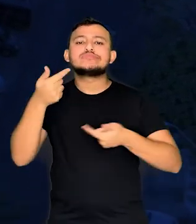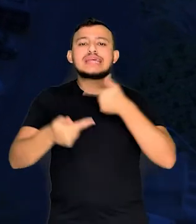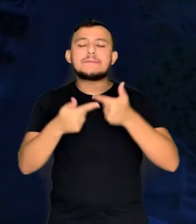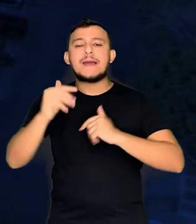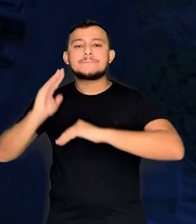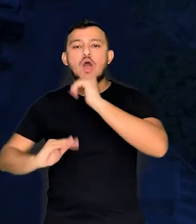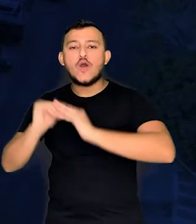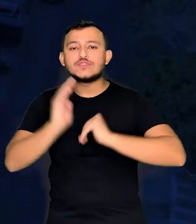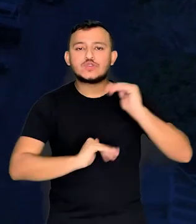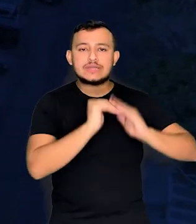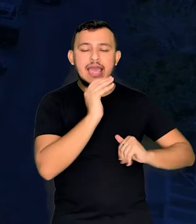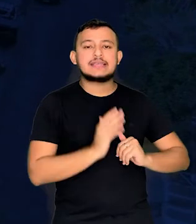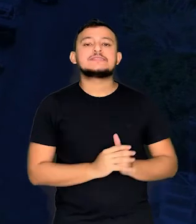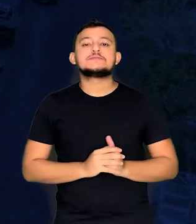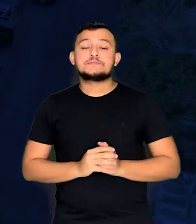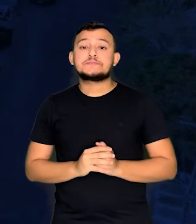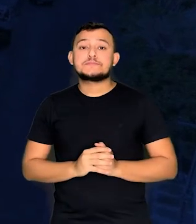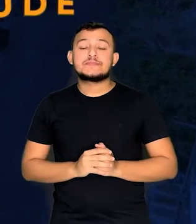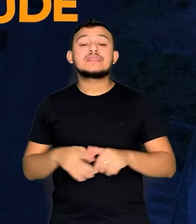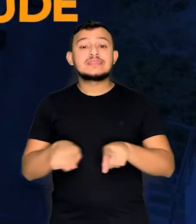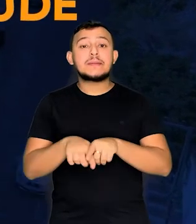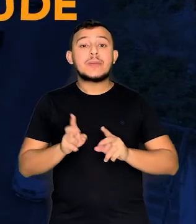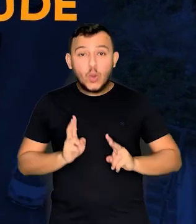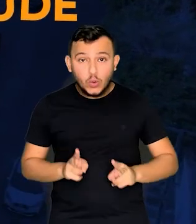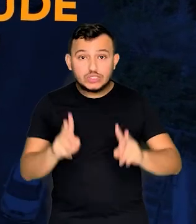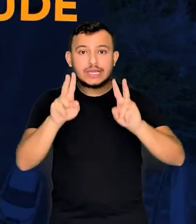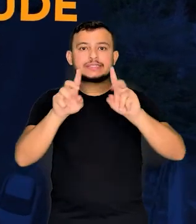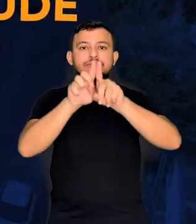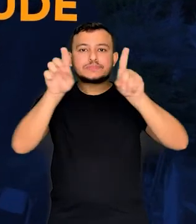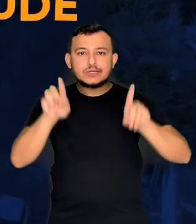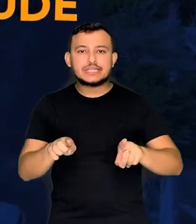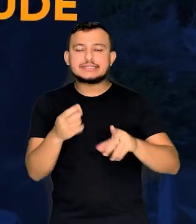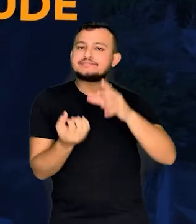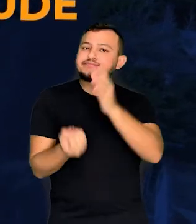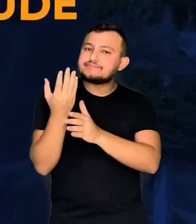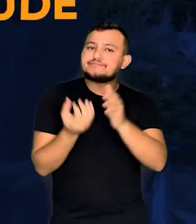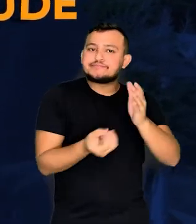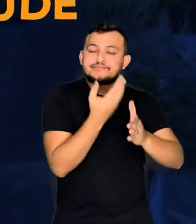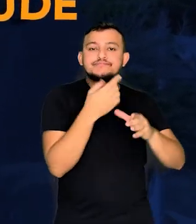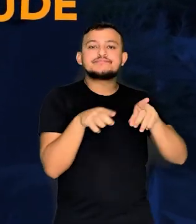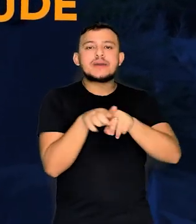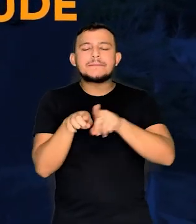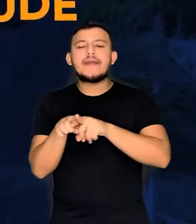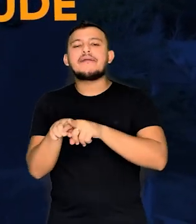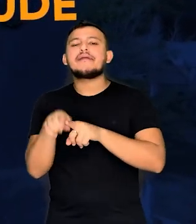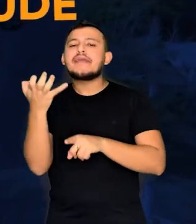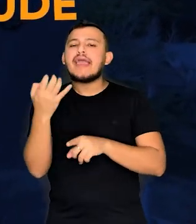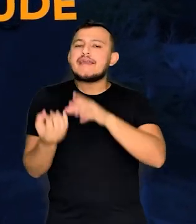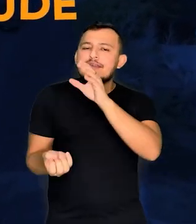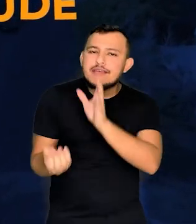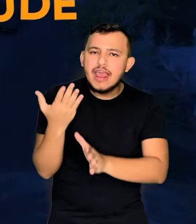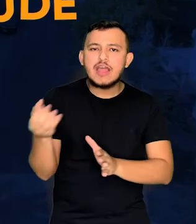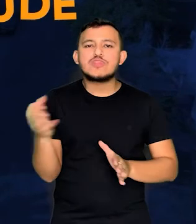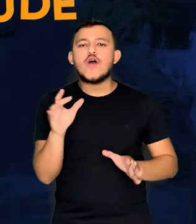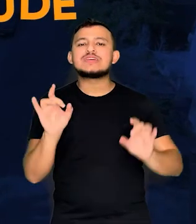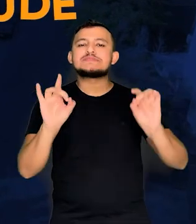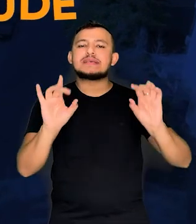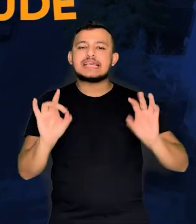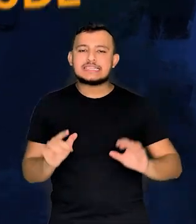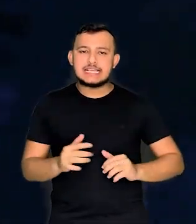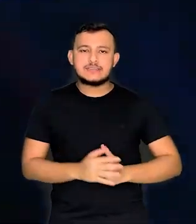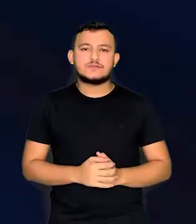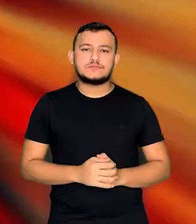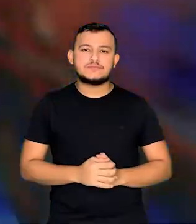trabalho para os profissionais envolvidos. Continuidade dos projetos implantados. Criação de nova especialização.